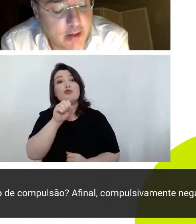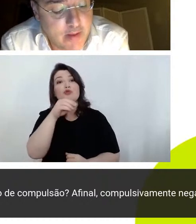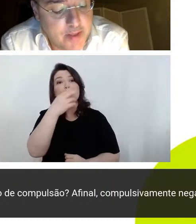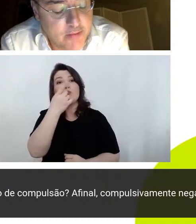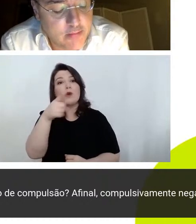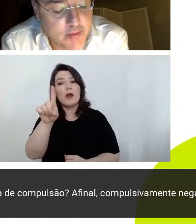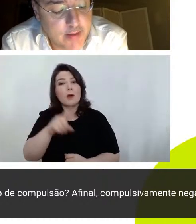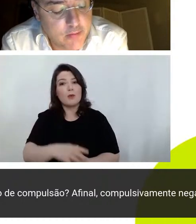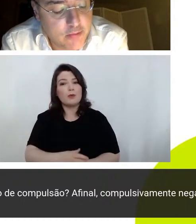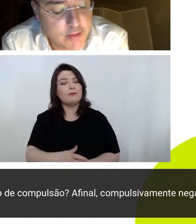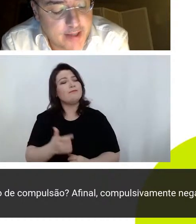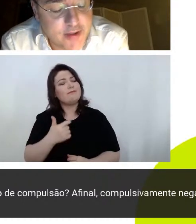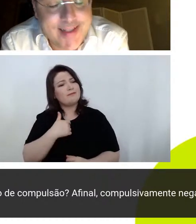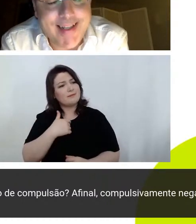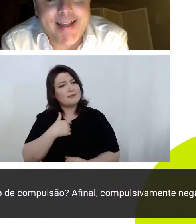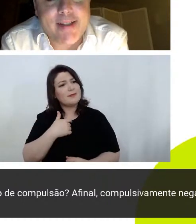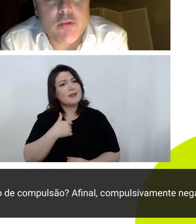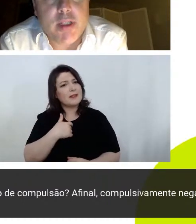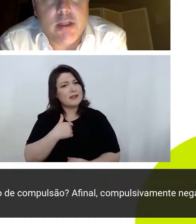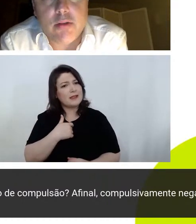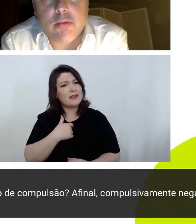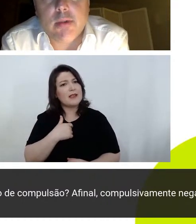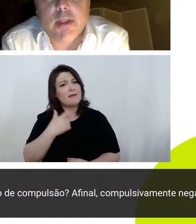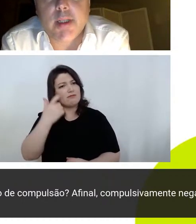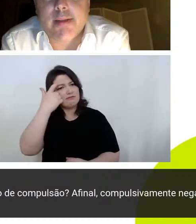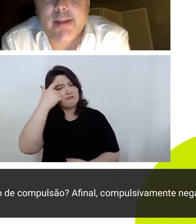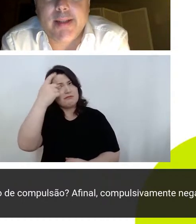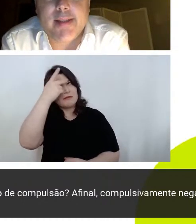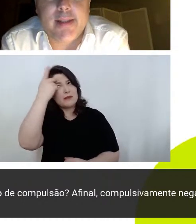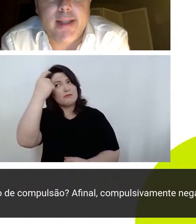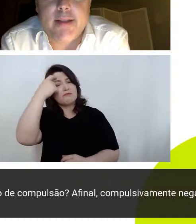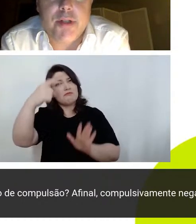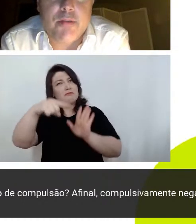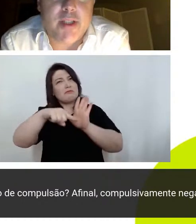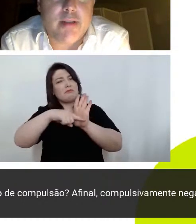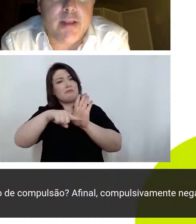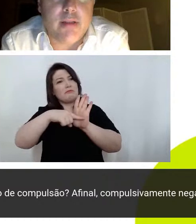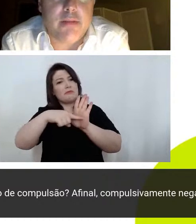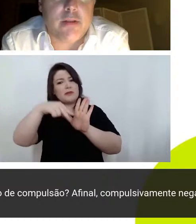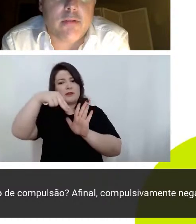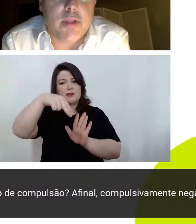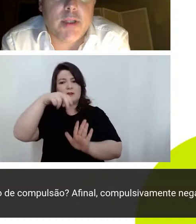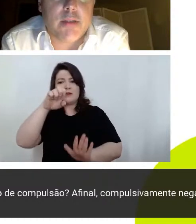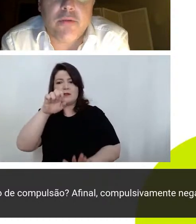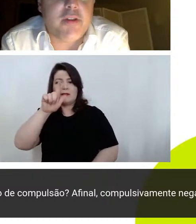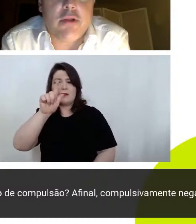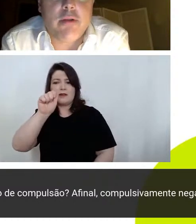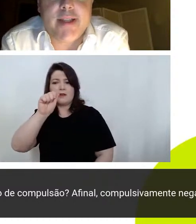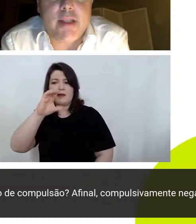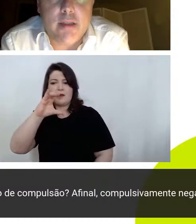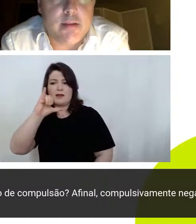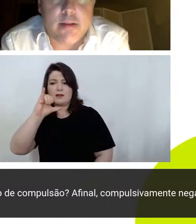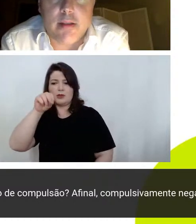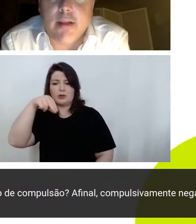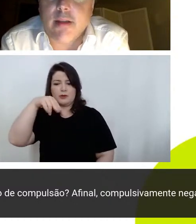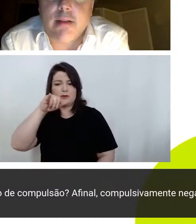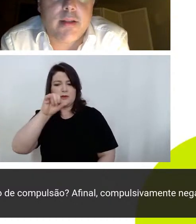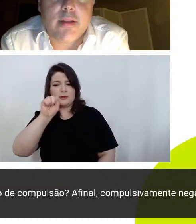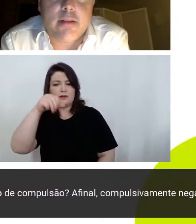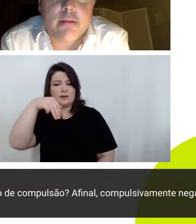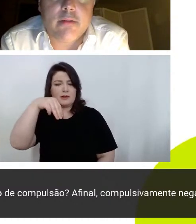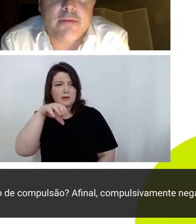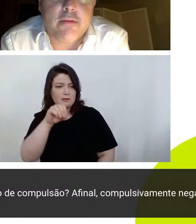normalmente os casos de negacionismo negacionismo científico o vírus não existe